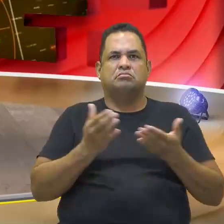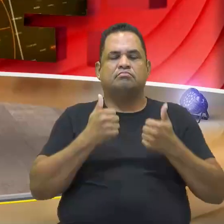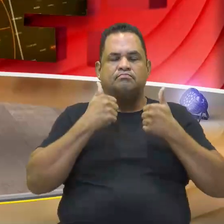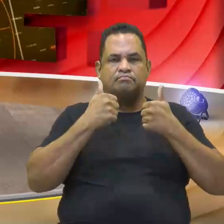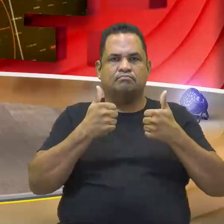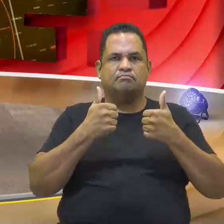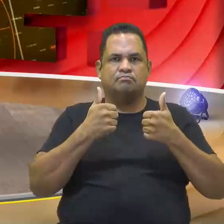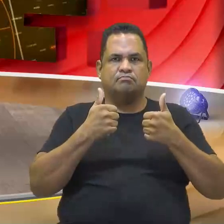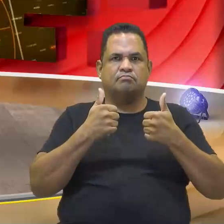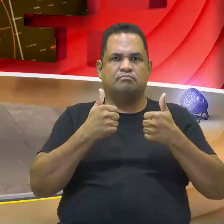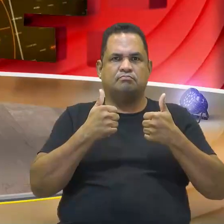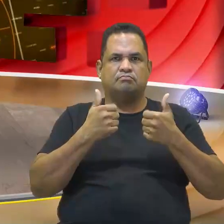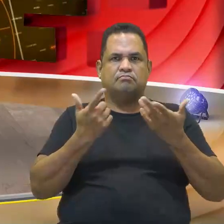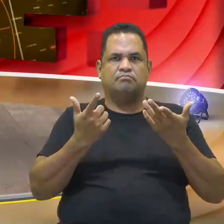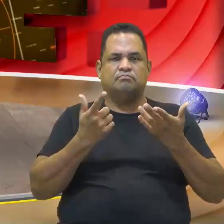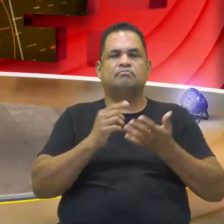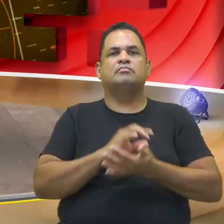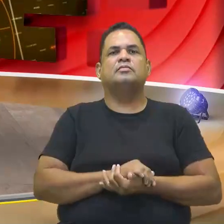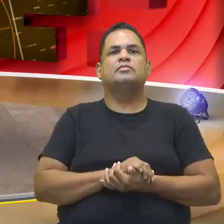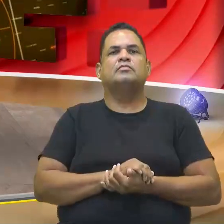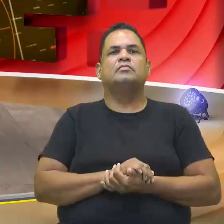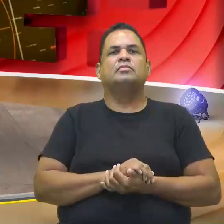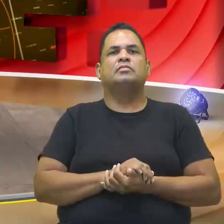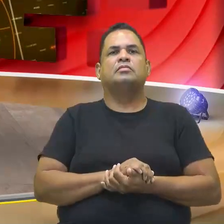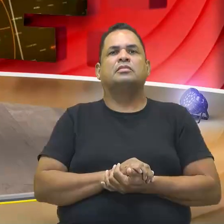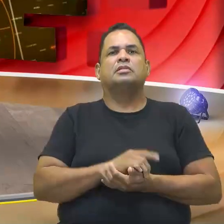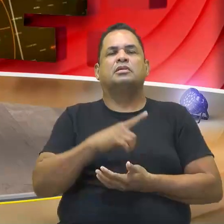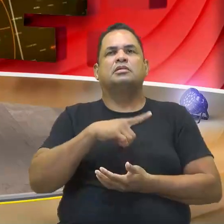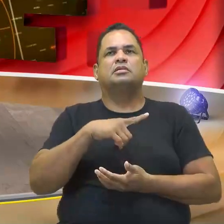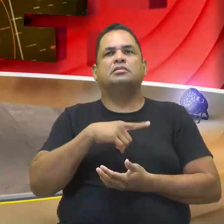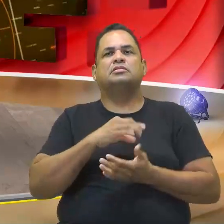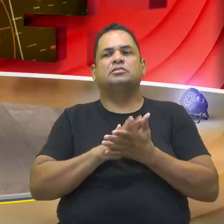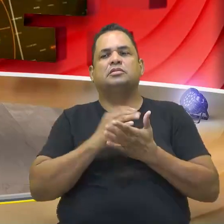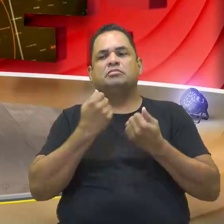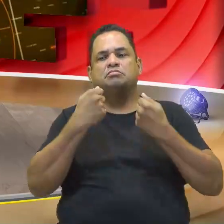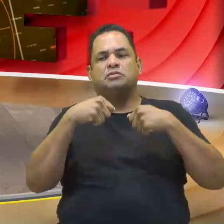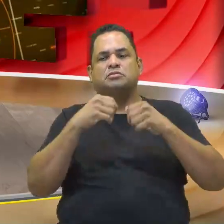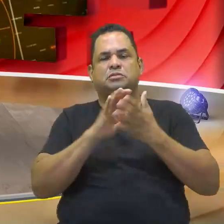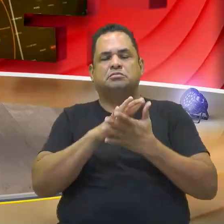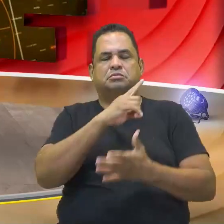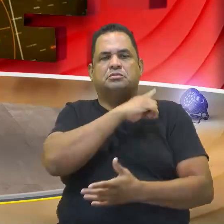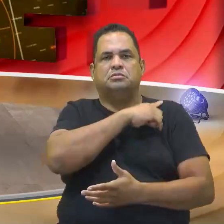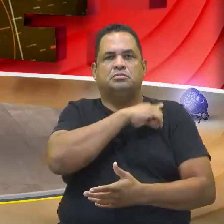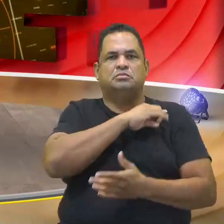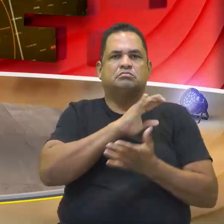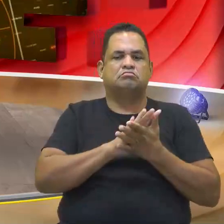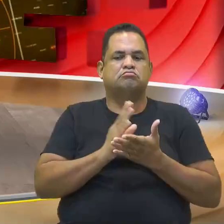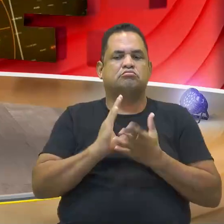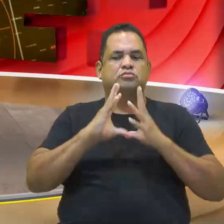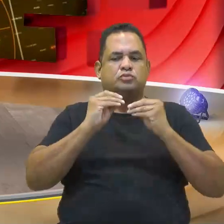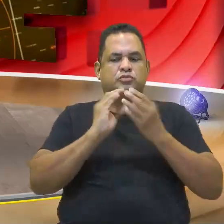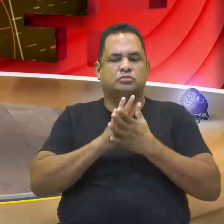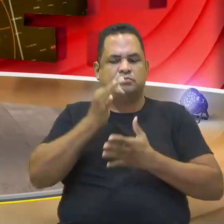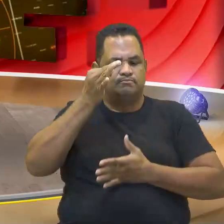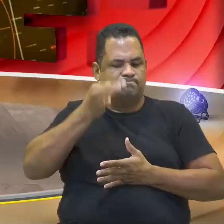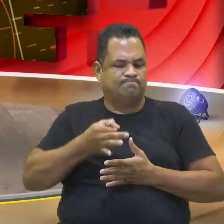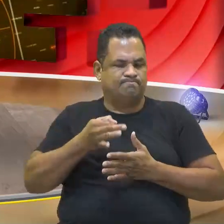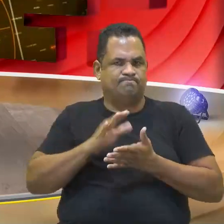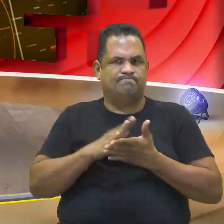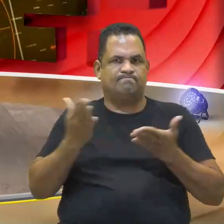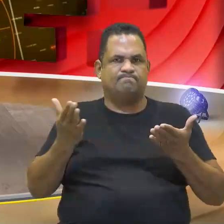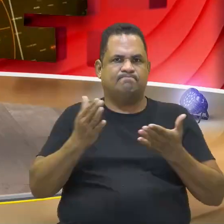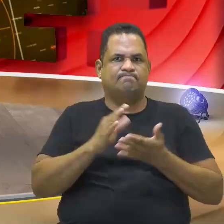né? A gente, ó, a gente está aí com uma grande perspectiva para o primeiro ano, se tudo abençoar, né? Que as coisas tenham já uma